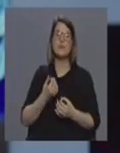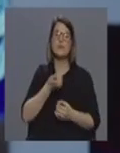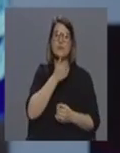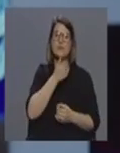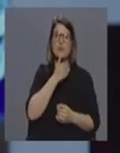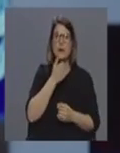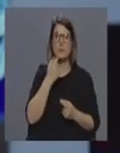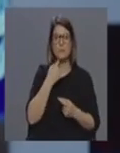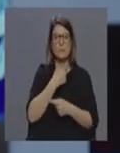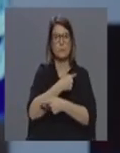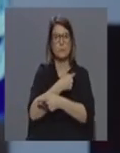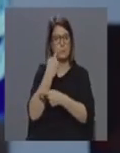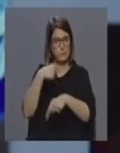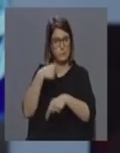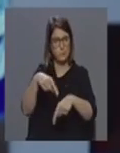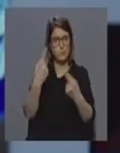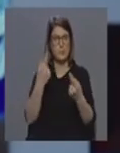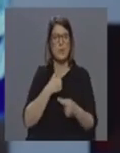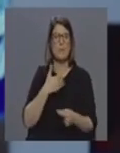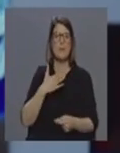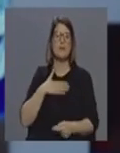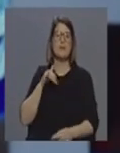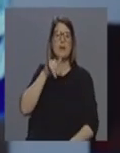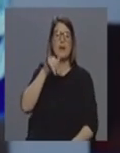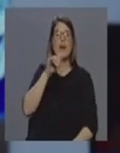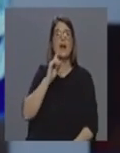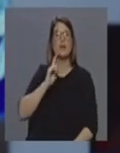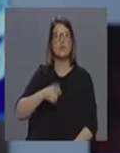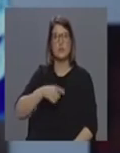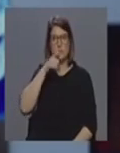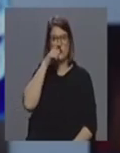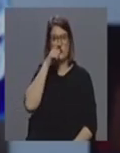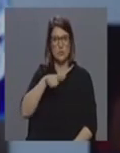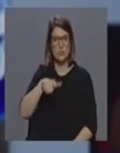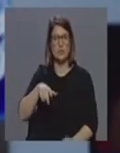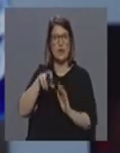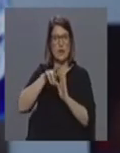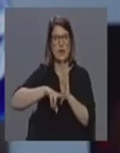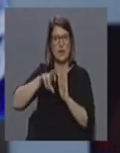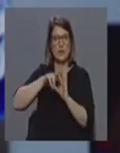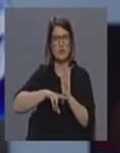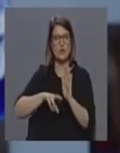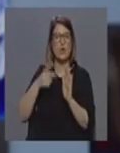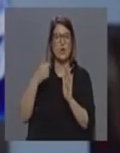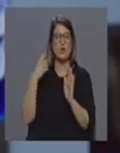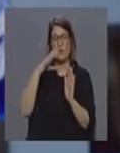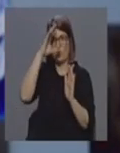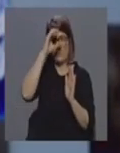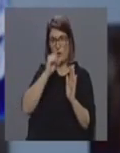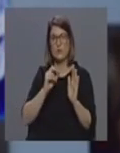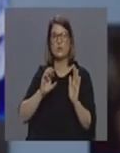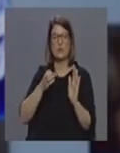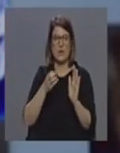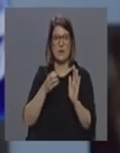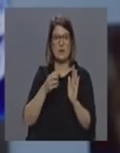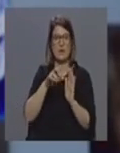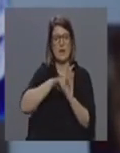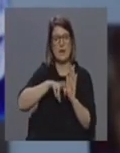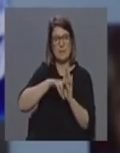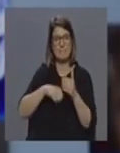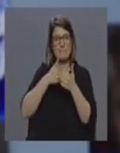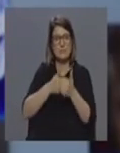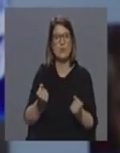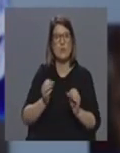foi comunicado também às companhias aéreas é de que todos aqueles que não sigam as recomendações que ontem o próprio governo regional também comunicou ou seja que não